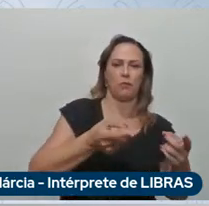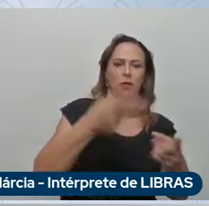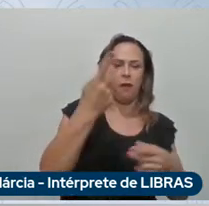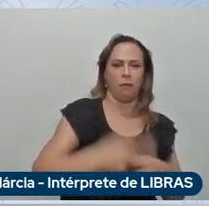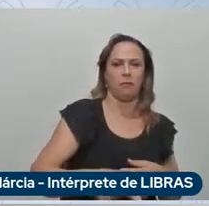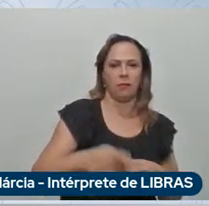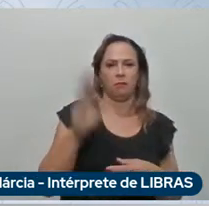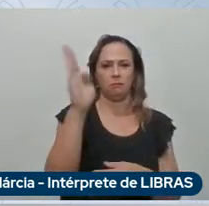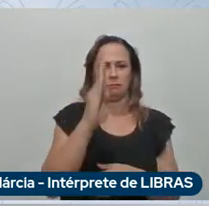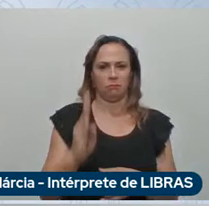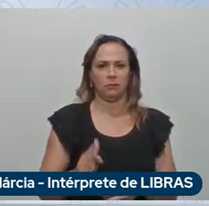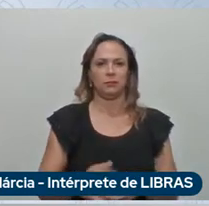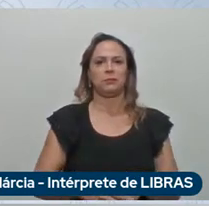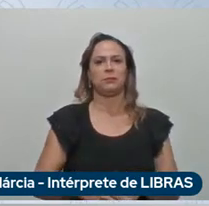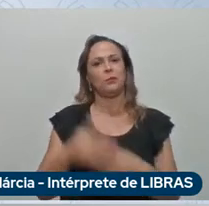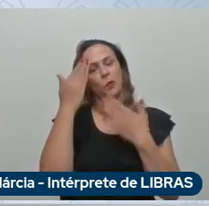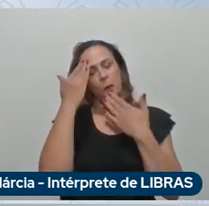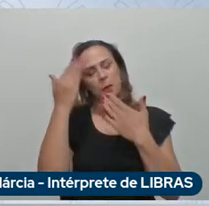obrigado